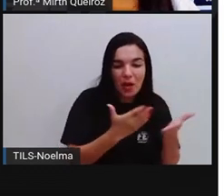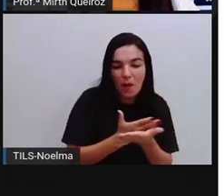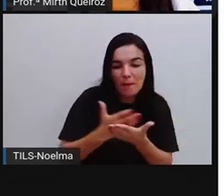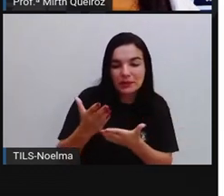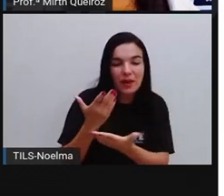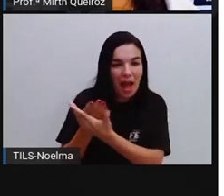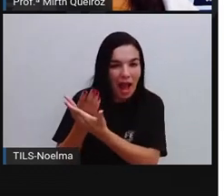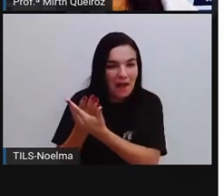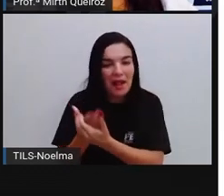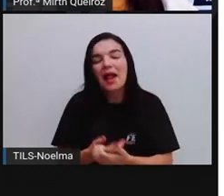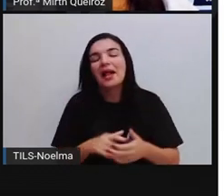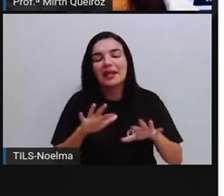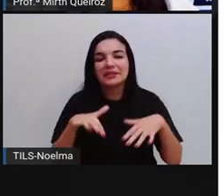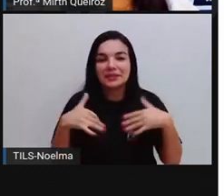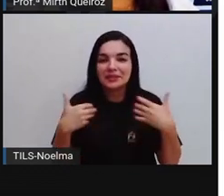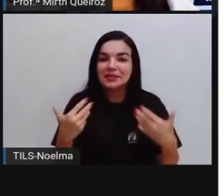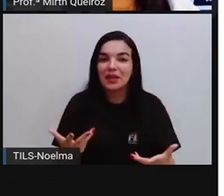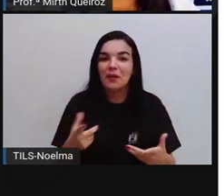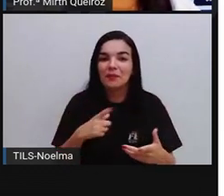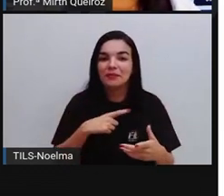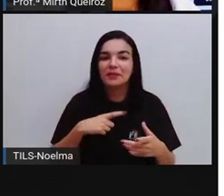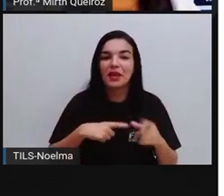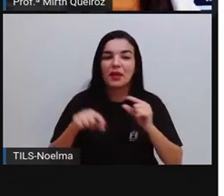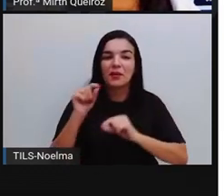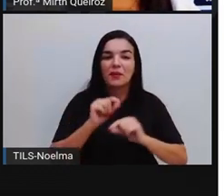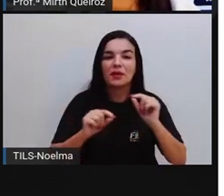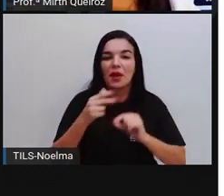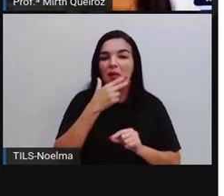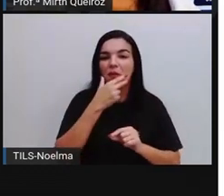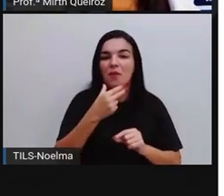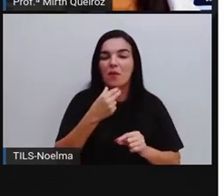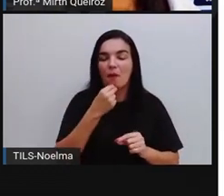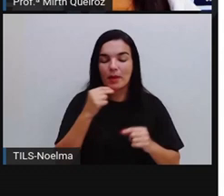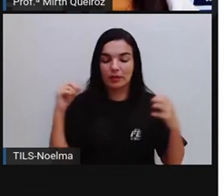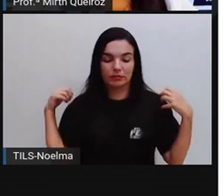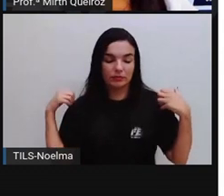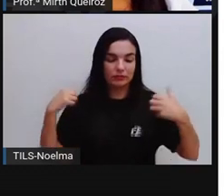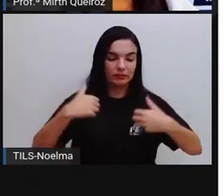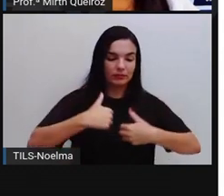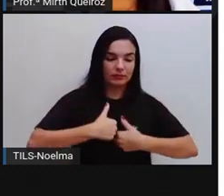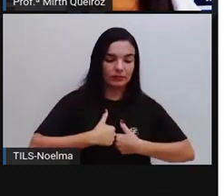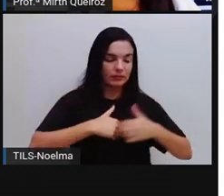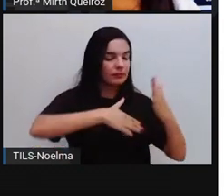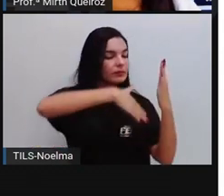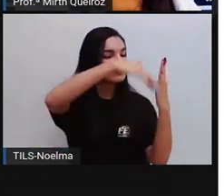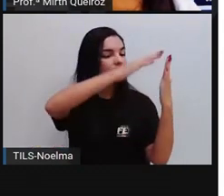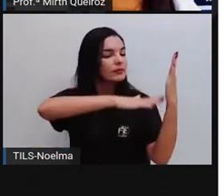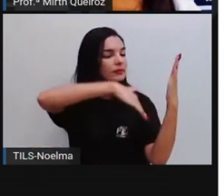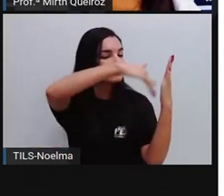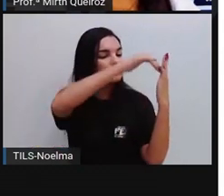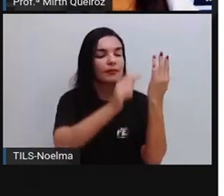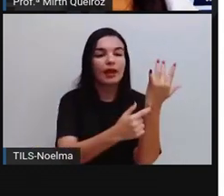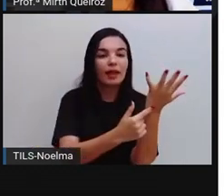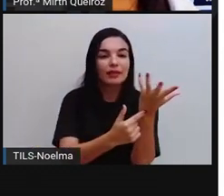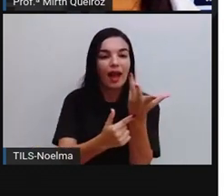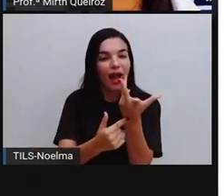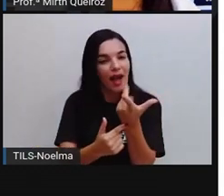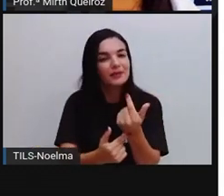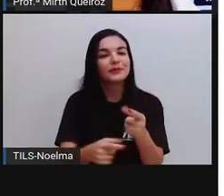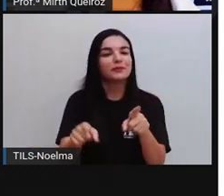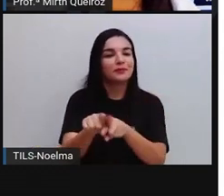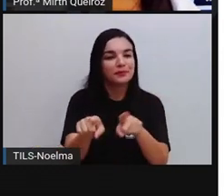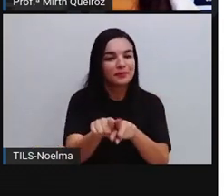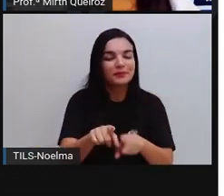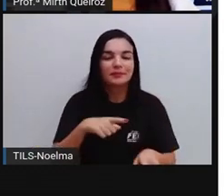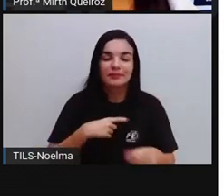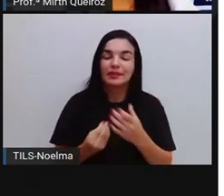o Mumbju, né? Onde o ator, ele se vestiu de Mona Lisa. Então, nós temos ali criatividade, nós